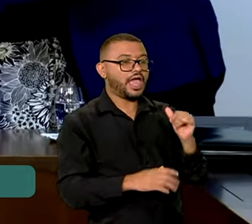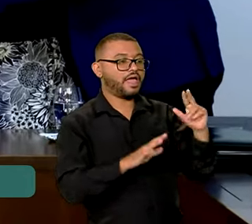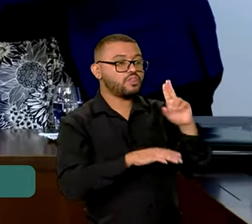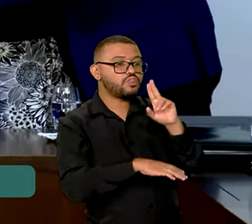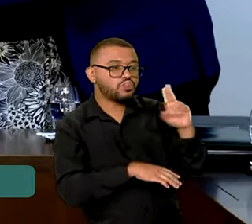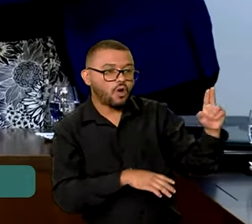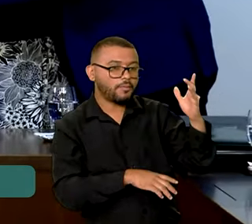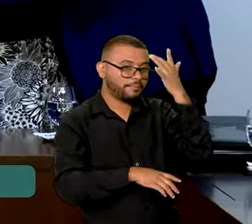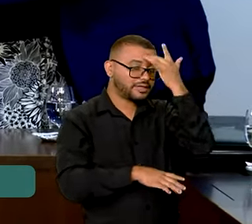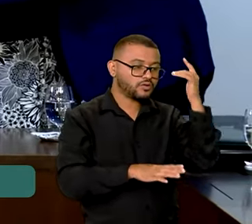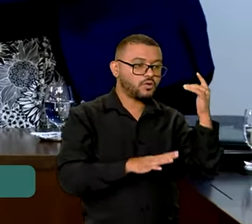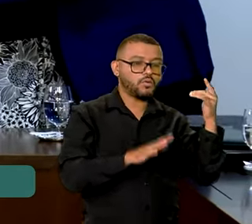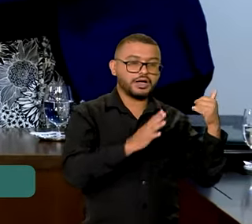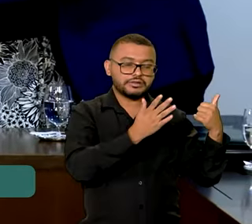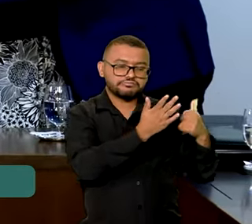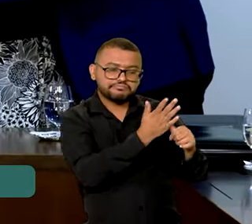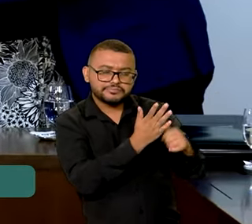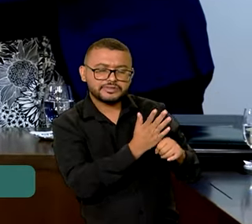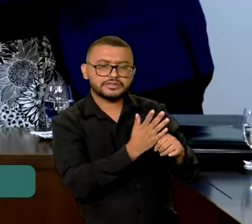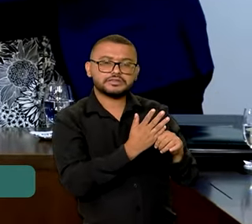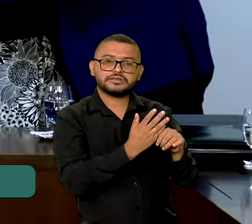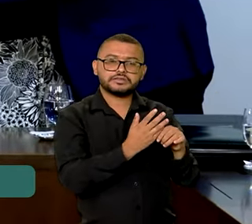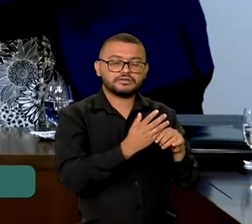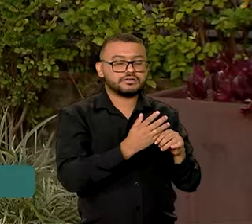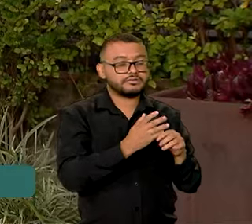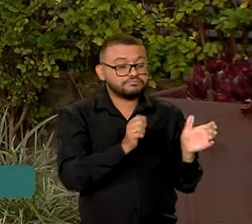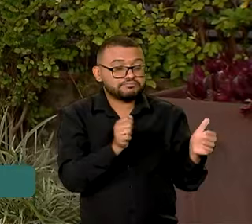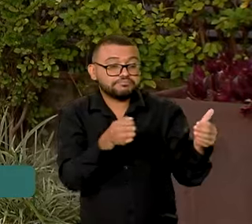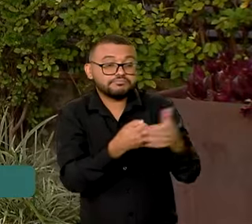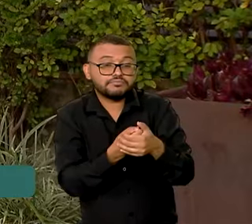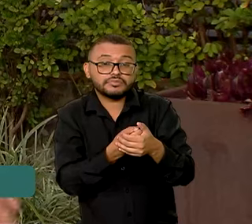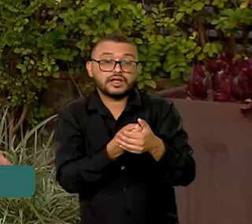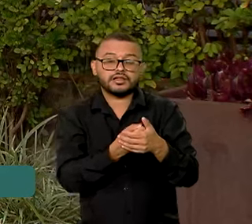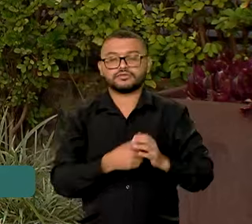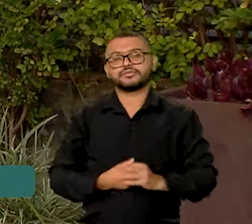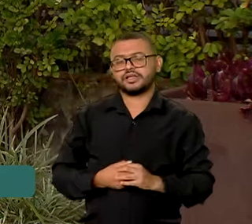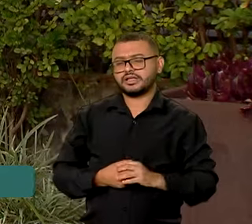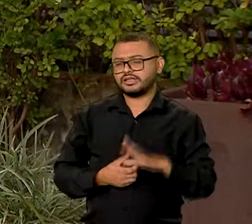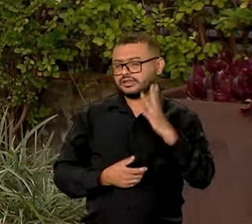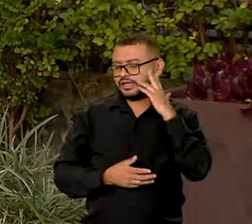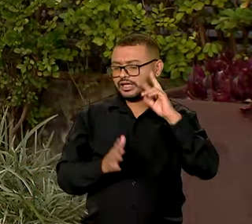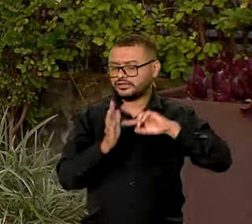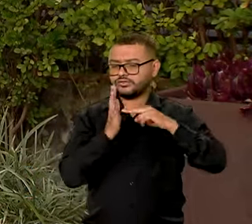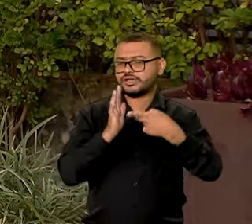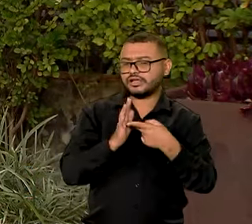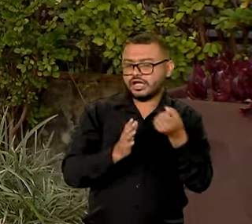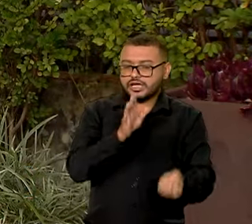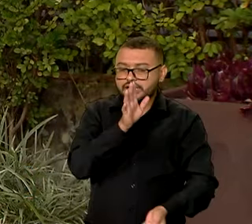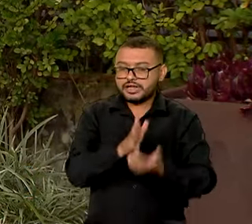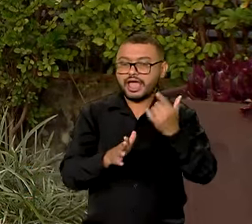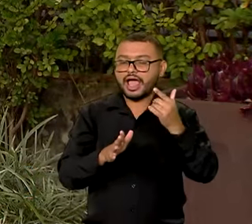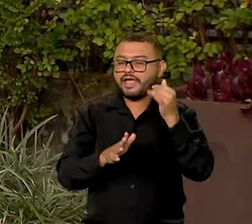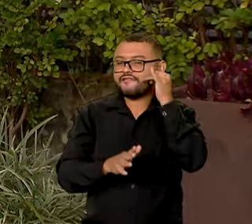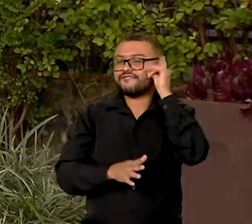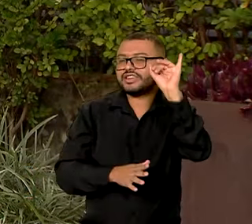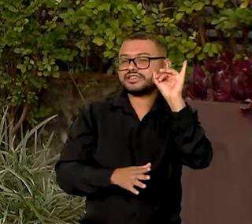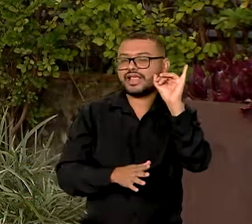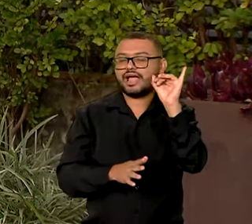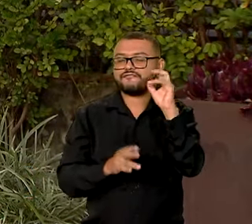identidade da vítima ficarão sob sigilo. A justificativa para a criação da lei é evitar o